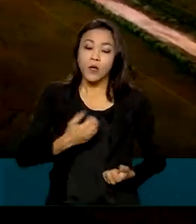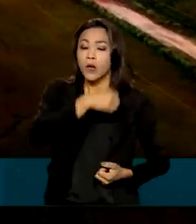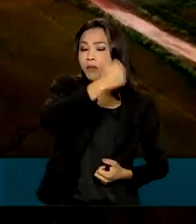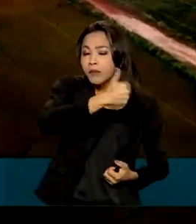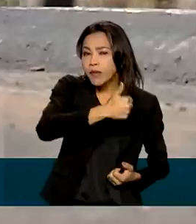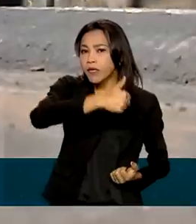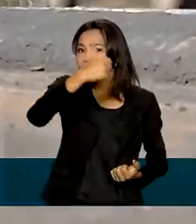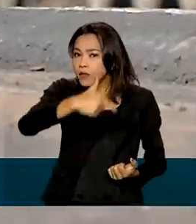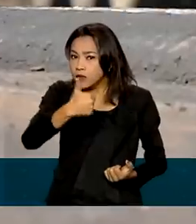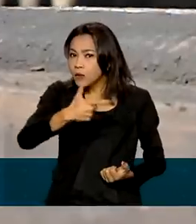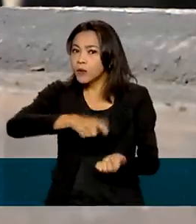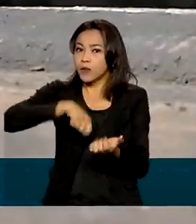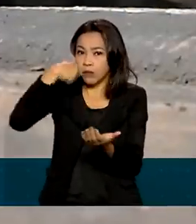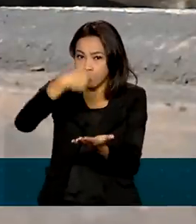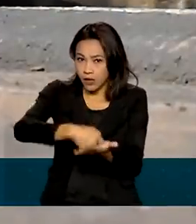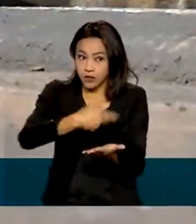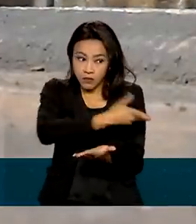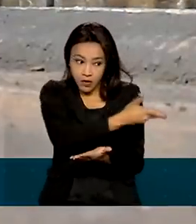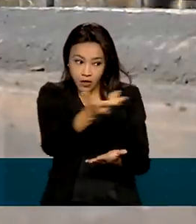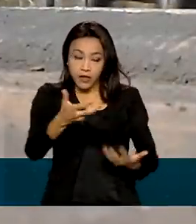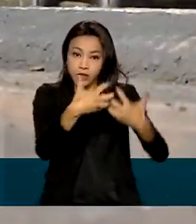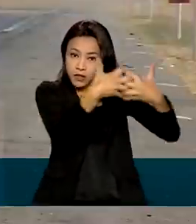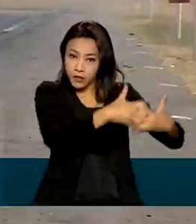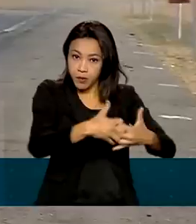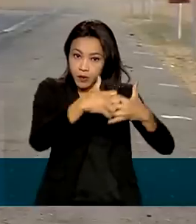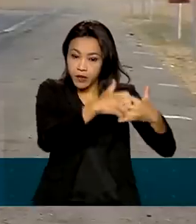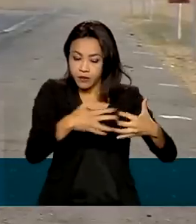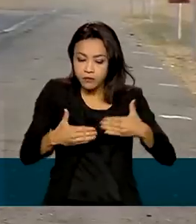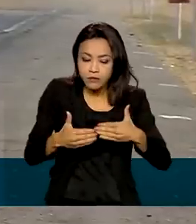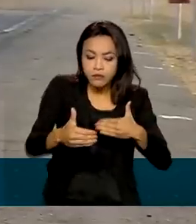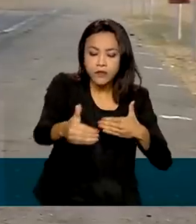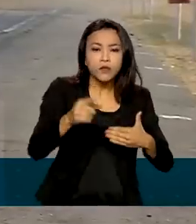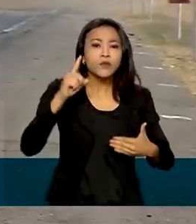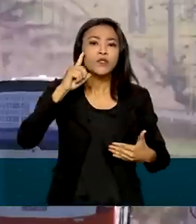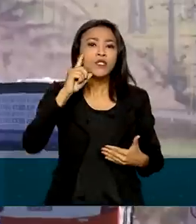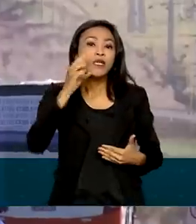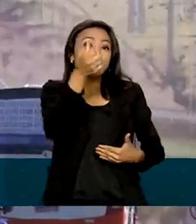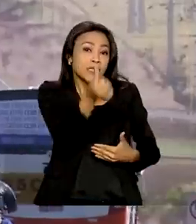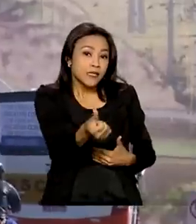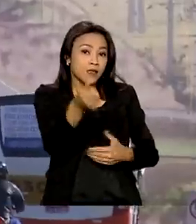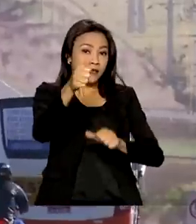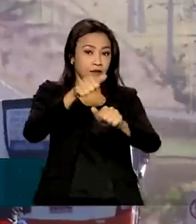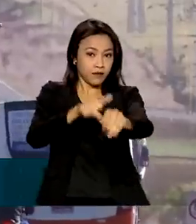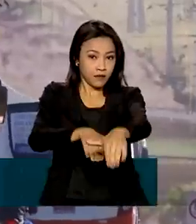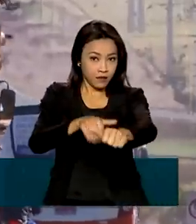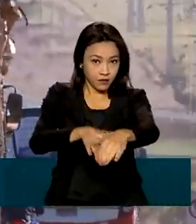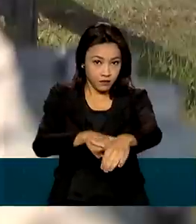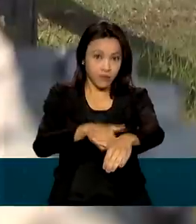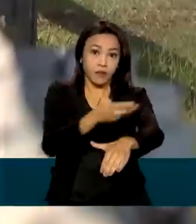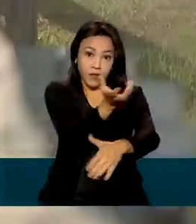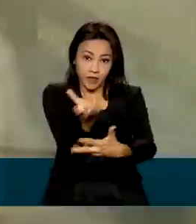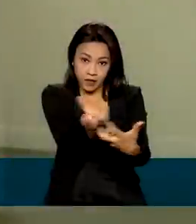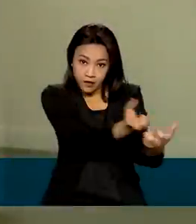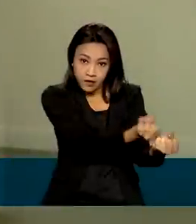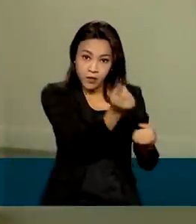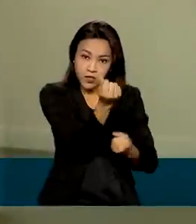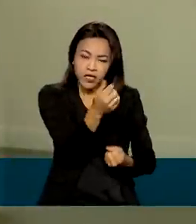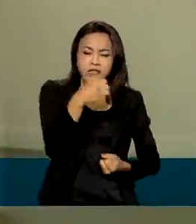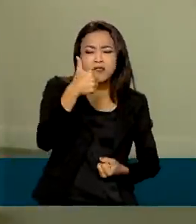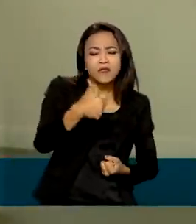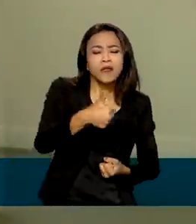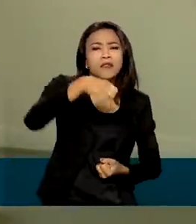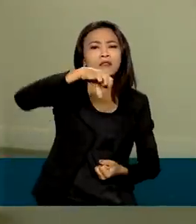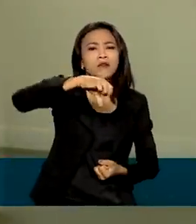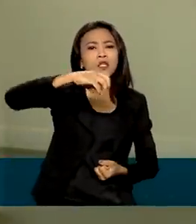parcelas do auxílio para os caminhoneiros está previsto para o dia 6 de setembro. A previsão, Renata, é de que cerca de 190